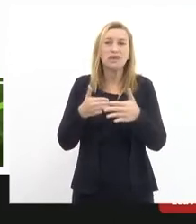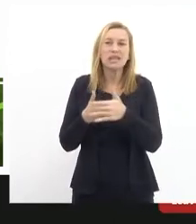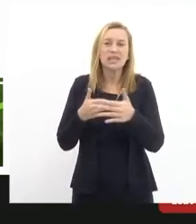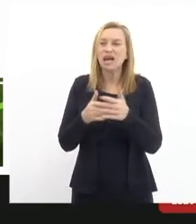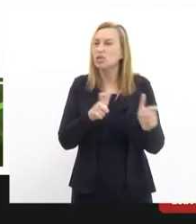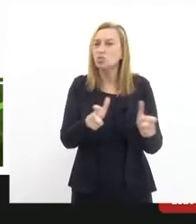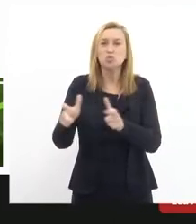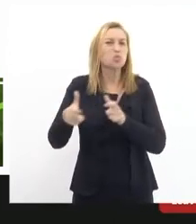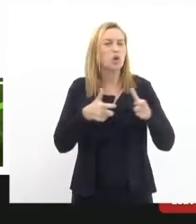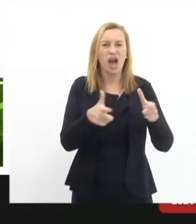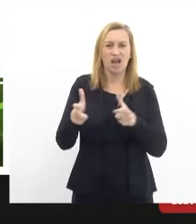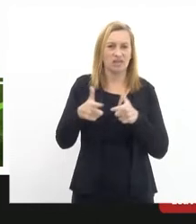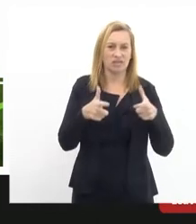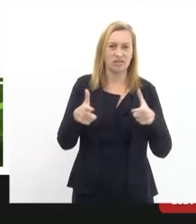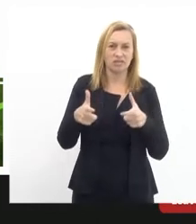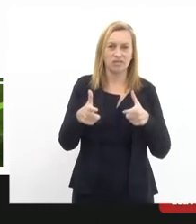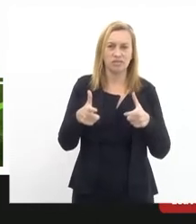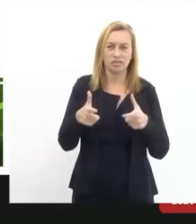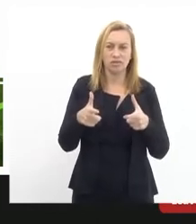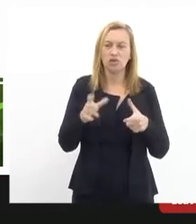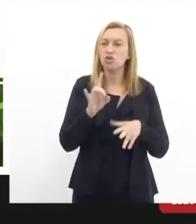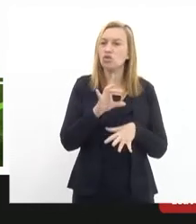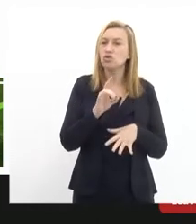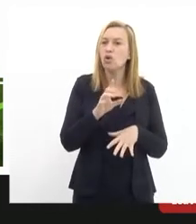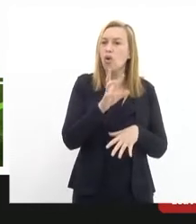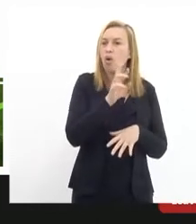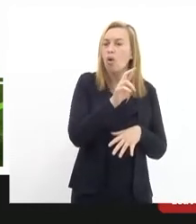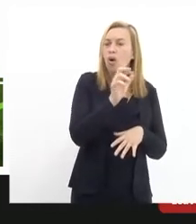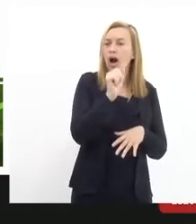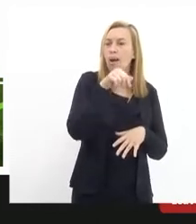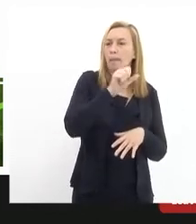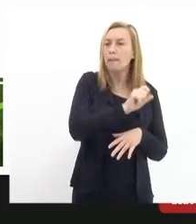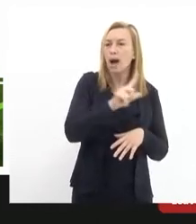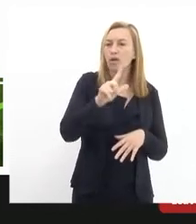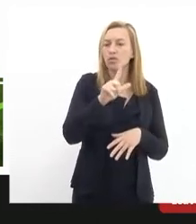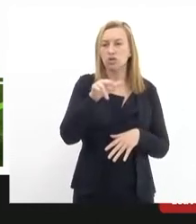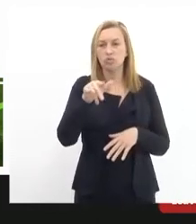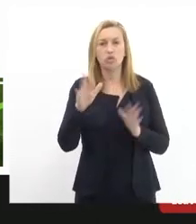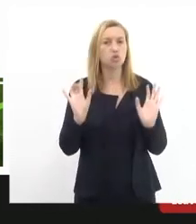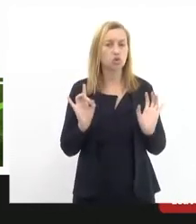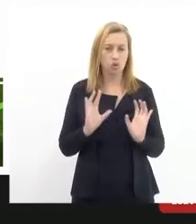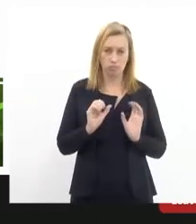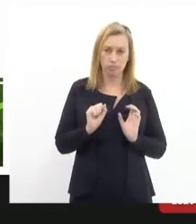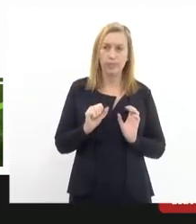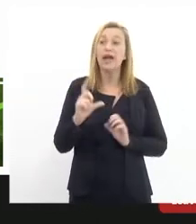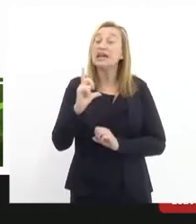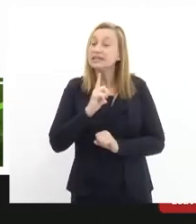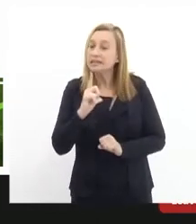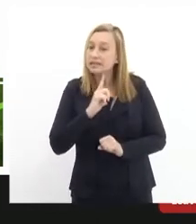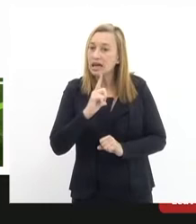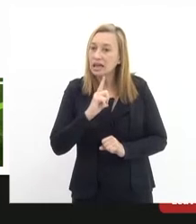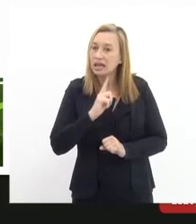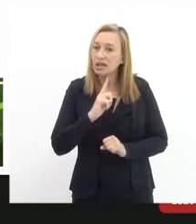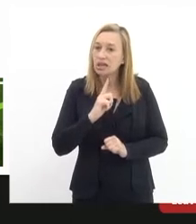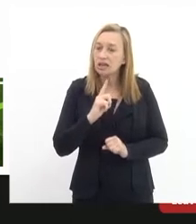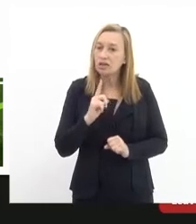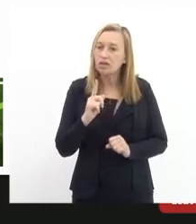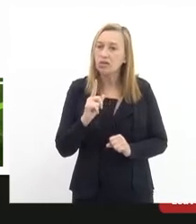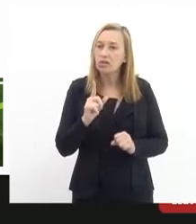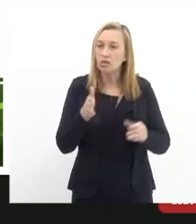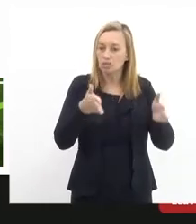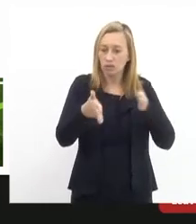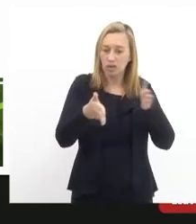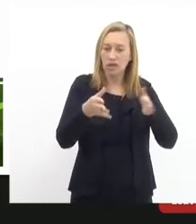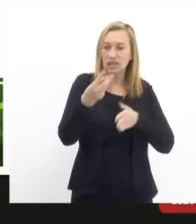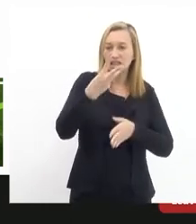o ramal dos irmãos. E tem um intervalo de viagem de